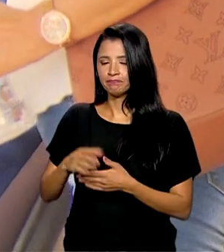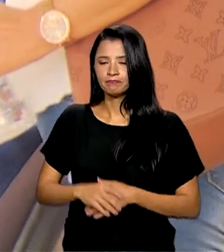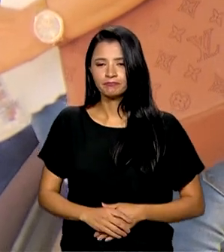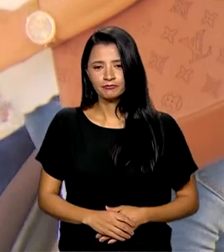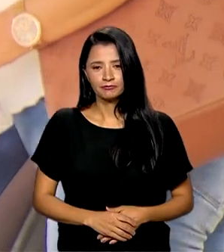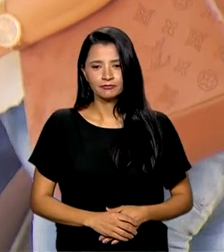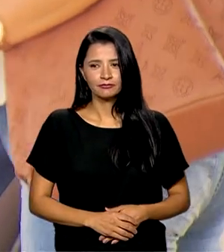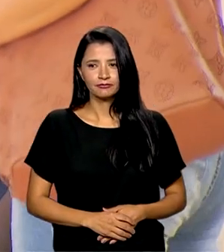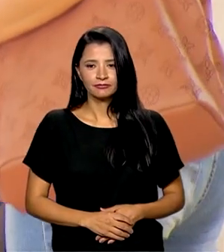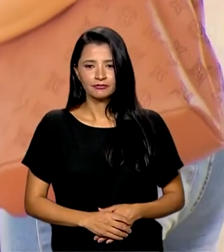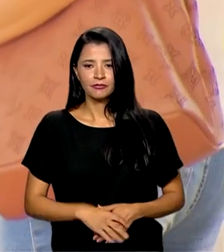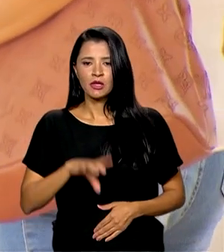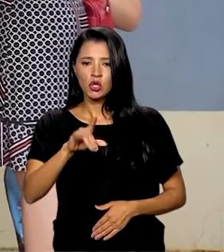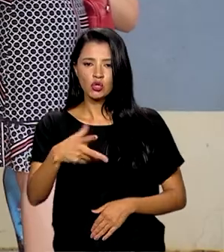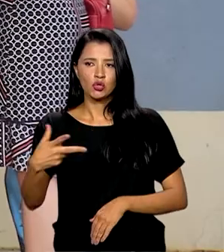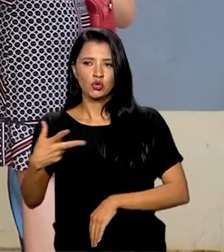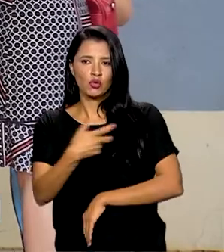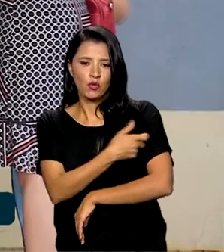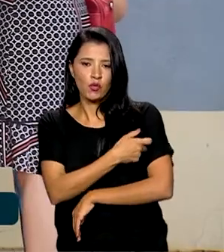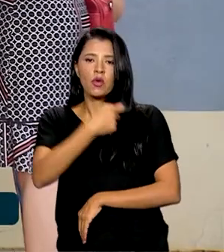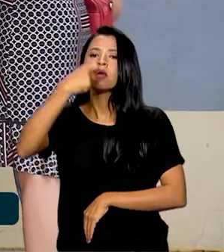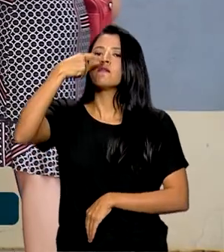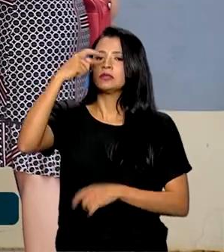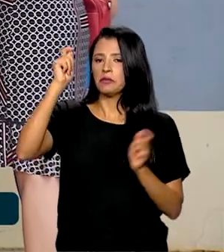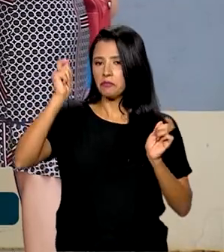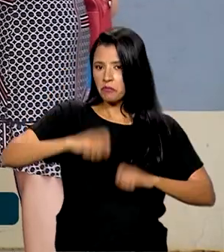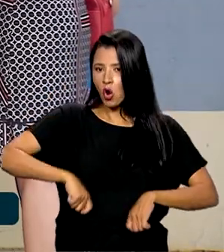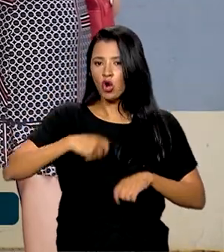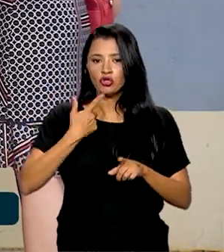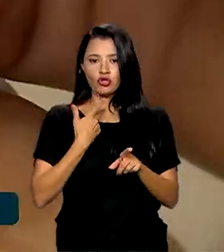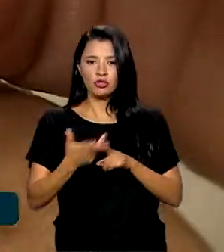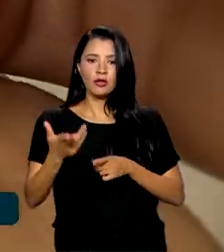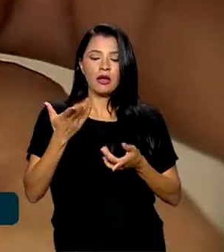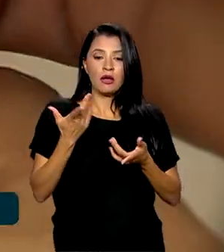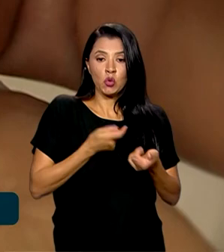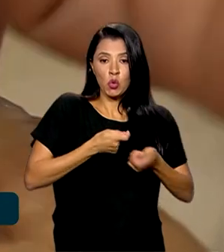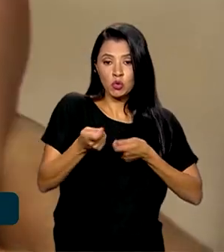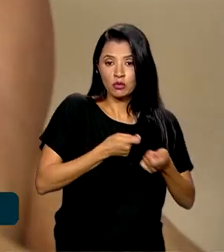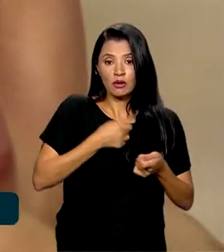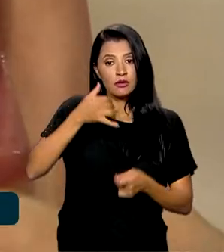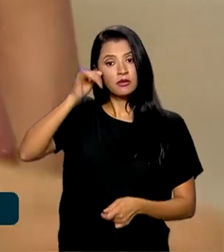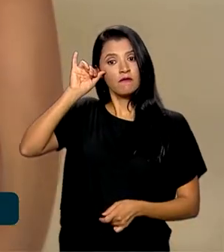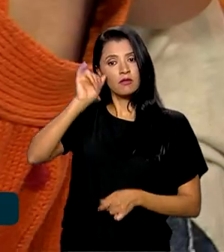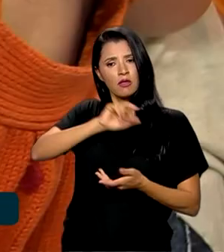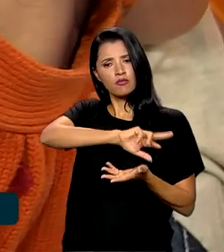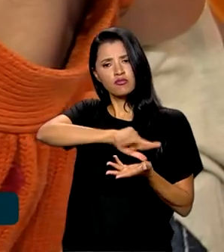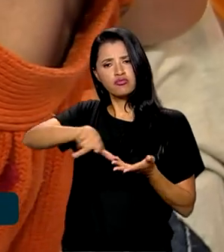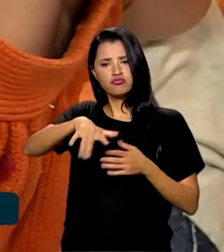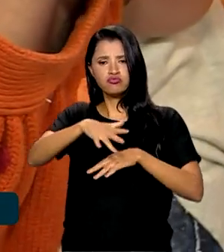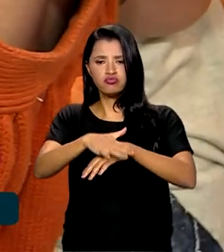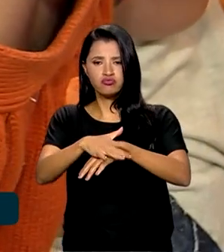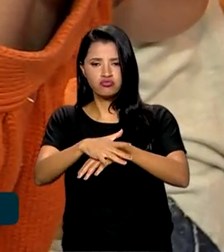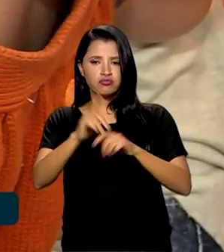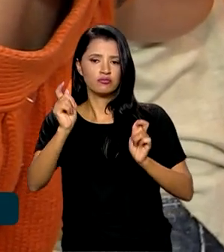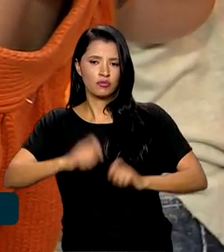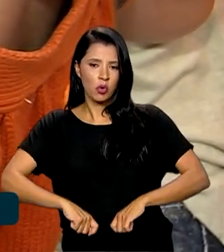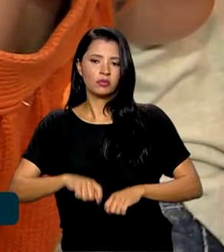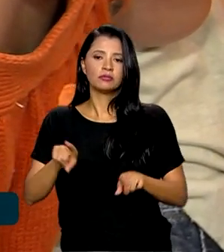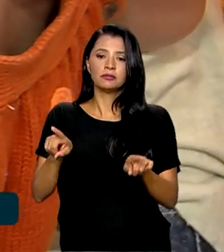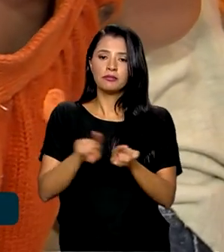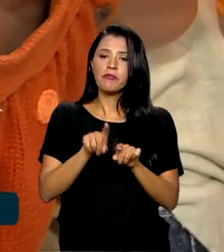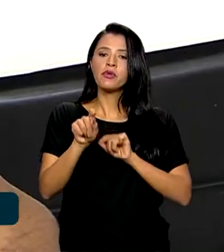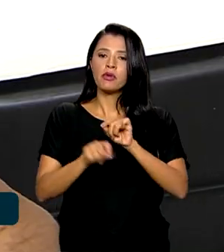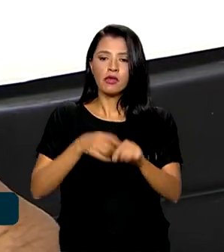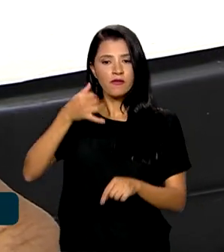Só com vacinas é possível eliminar, controlar e prevenir uma série de doenças. E claro,